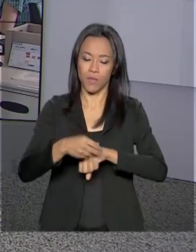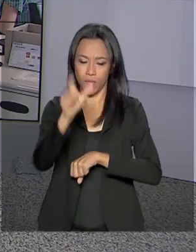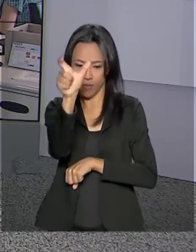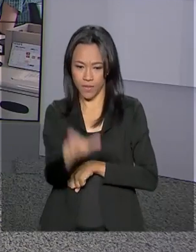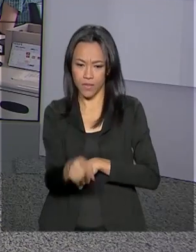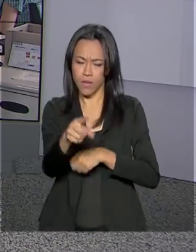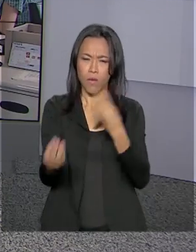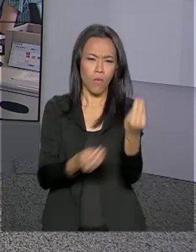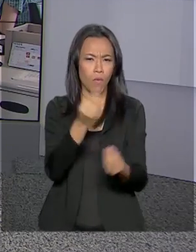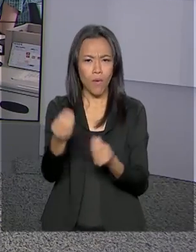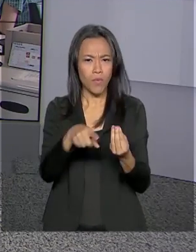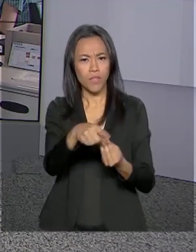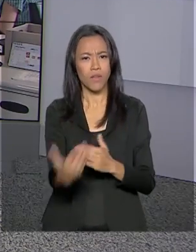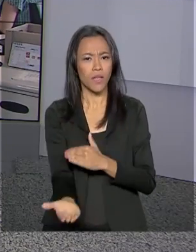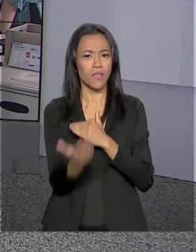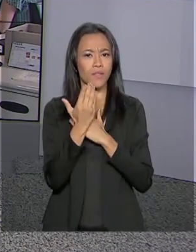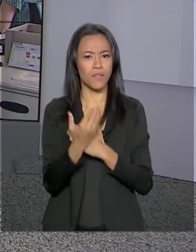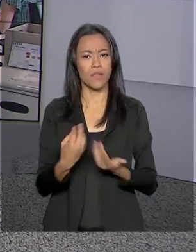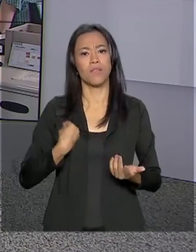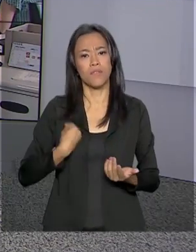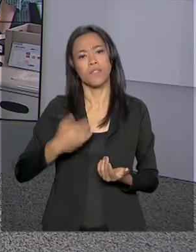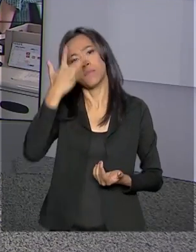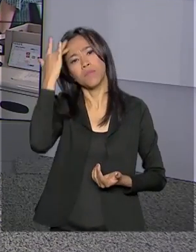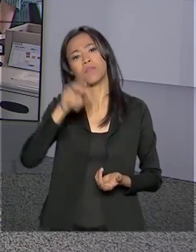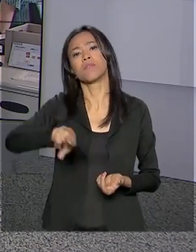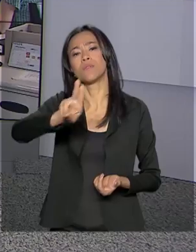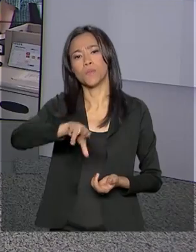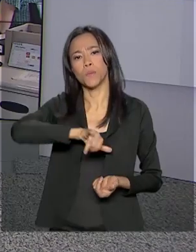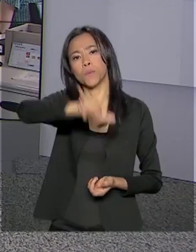que forma essas obras vão impactar na vida dos passageiros?